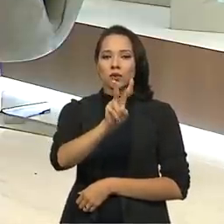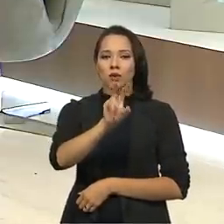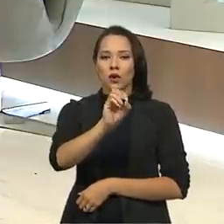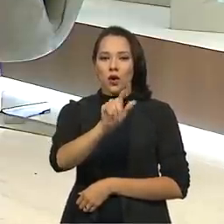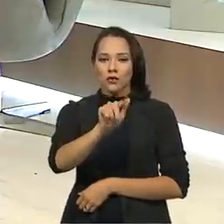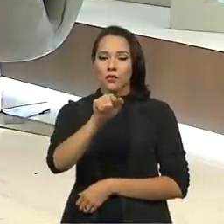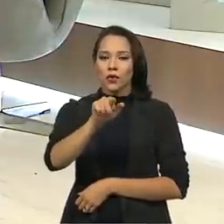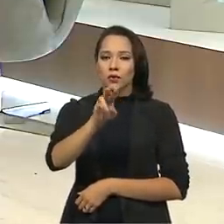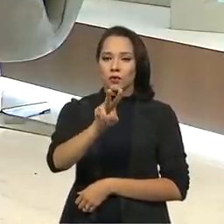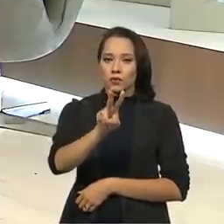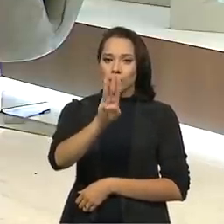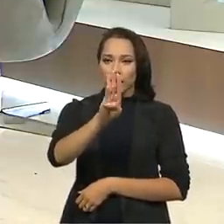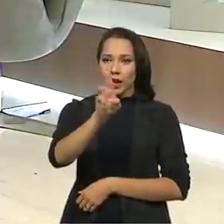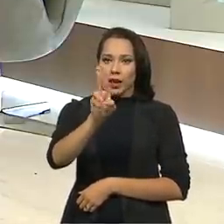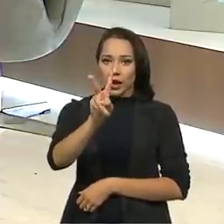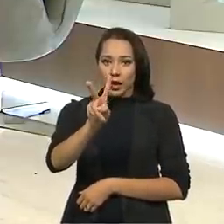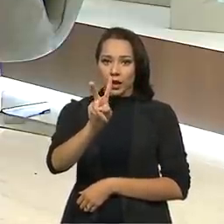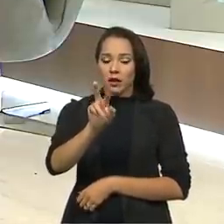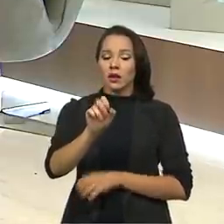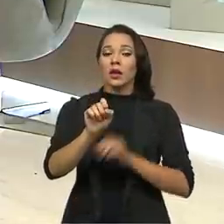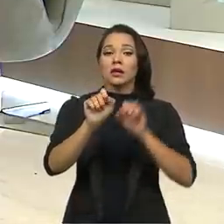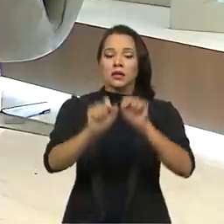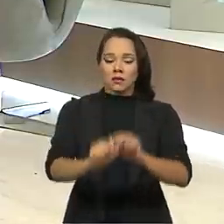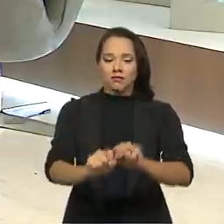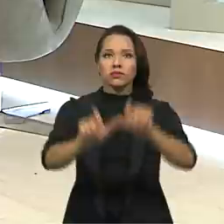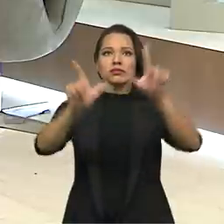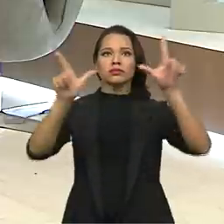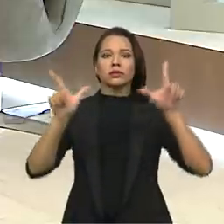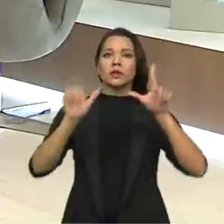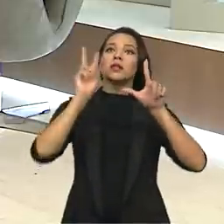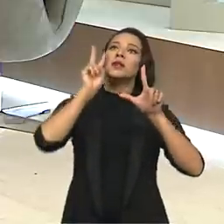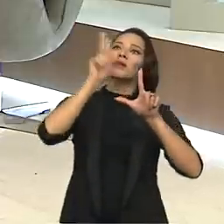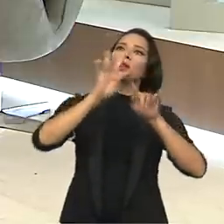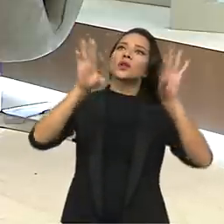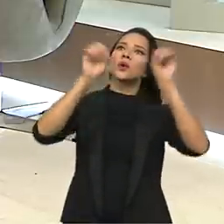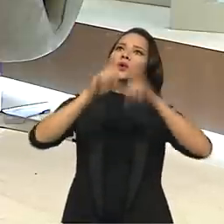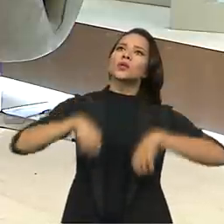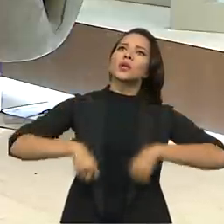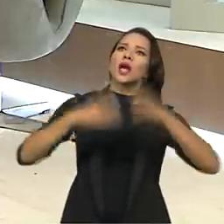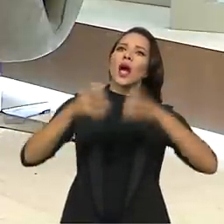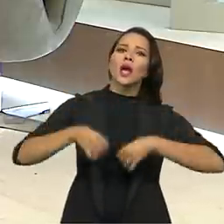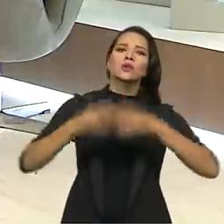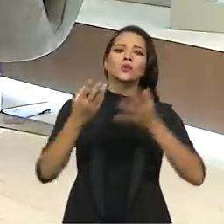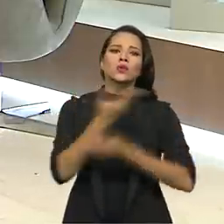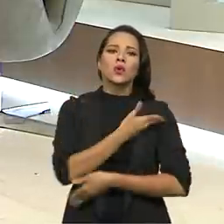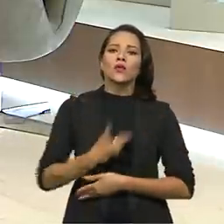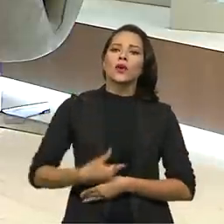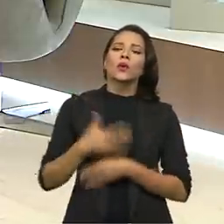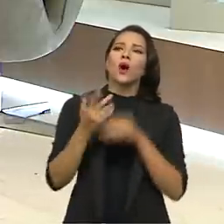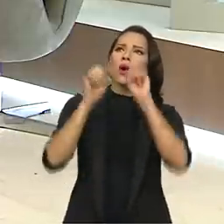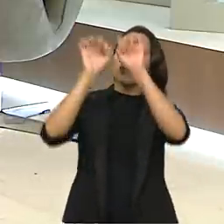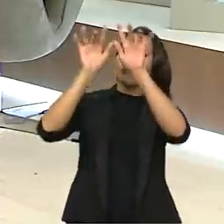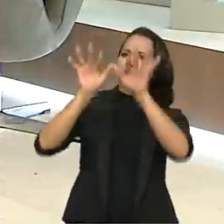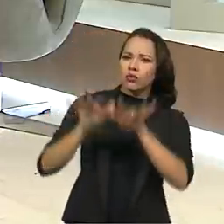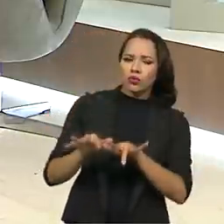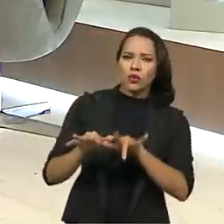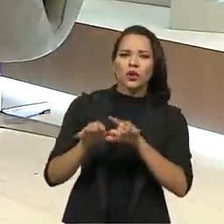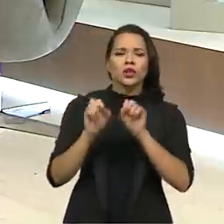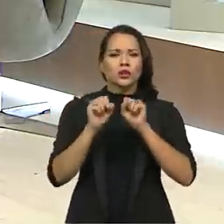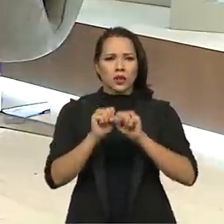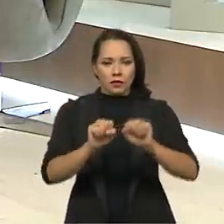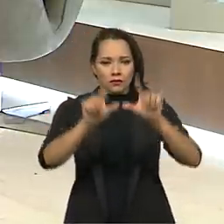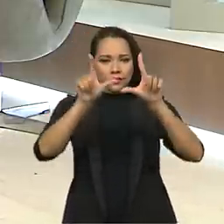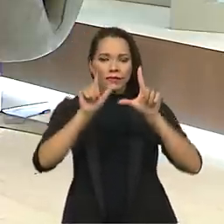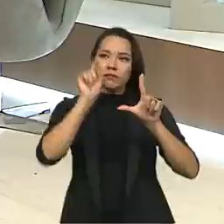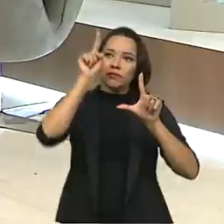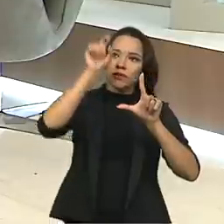existe uma aba chamada transparência. Nessa aba, você vai ver todos os gastos que foram feitos, relatórios, tudo aquilo que é